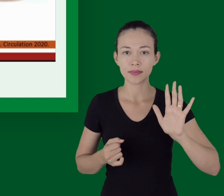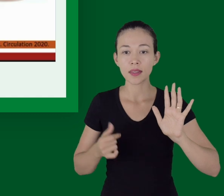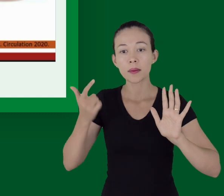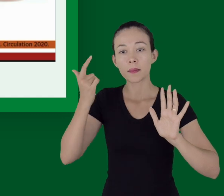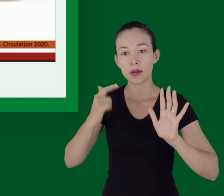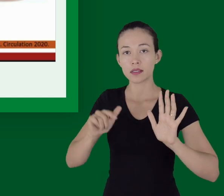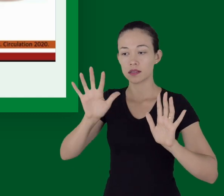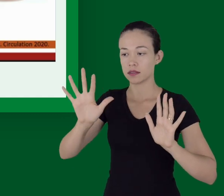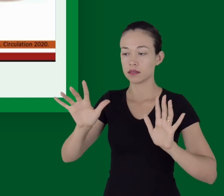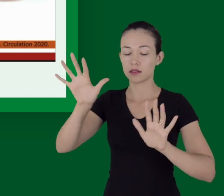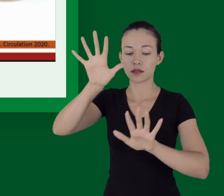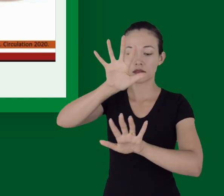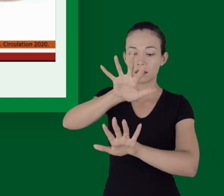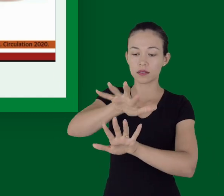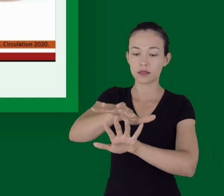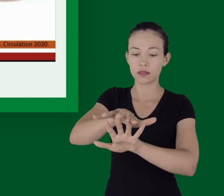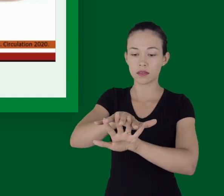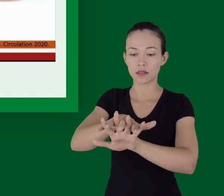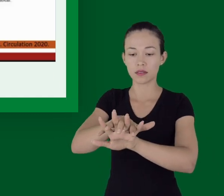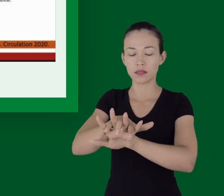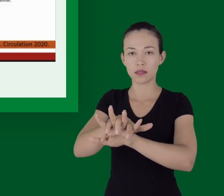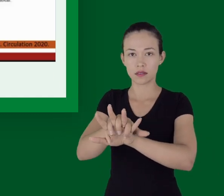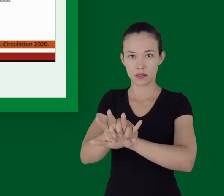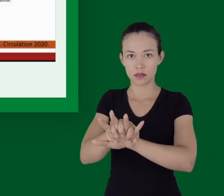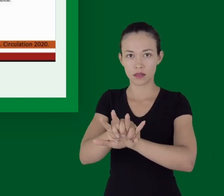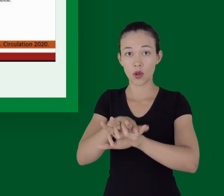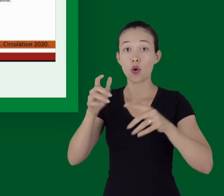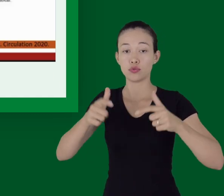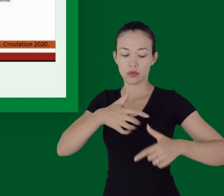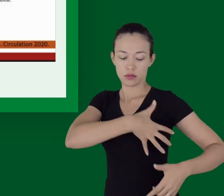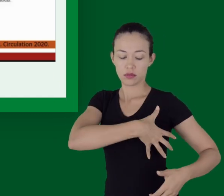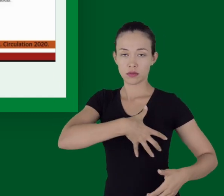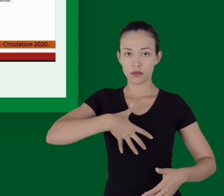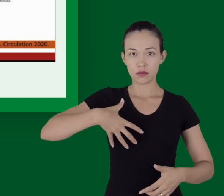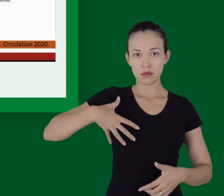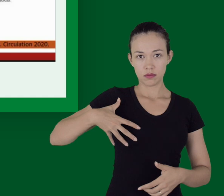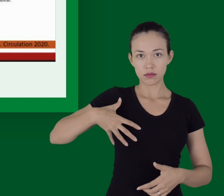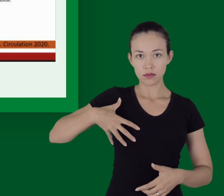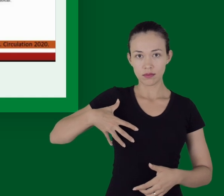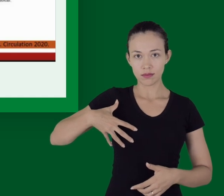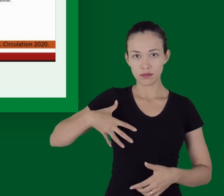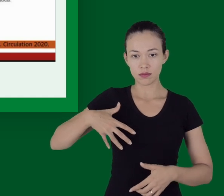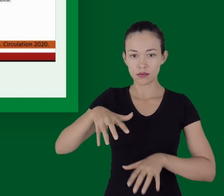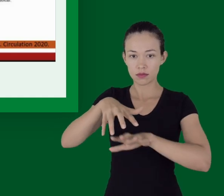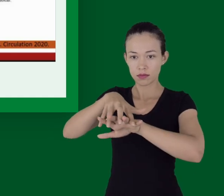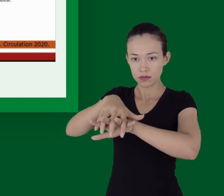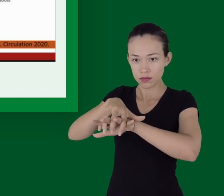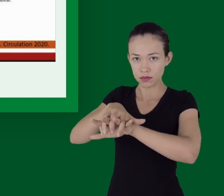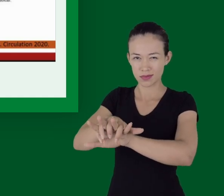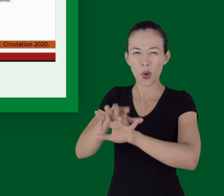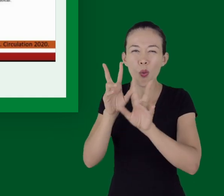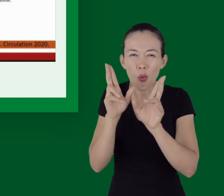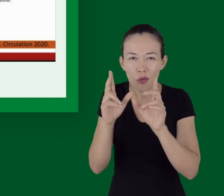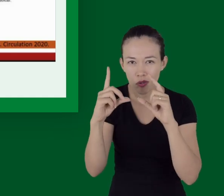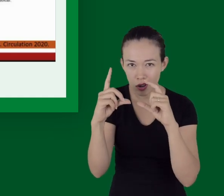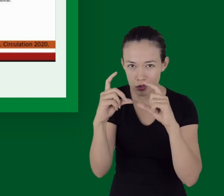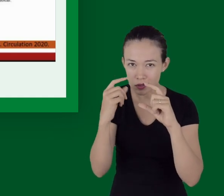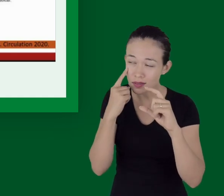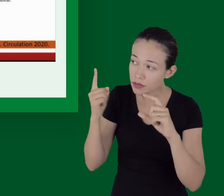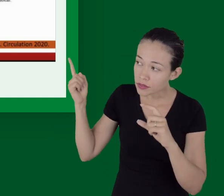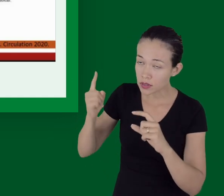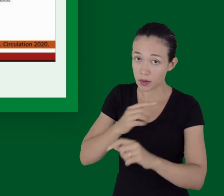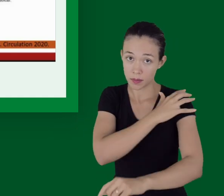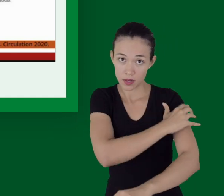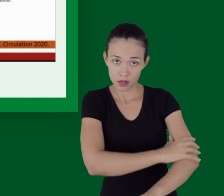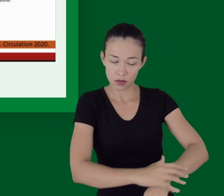A massagem vai ser feita com os dedos interlaçados, né? sobre o externo, no centro do tórax,